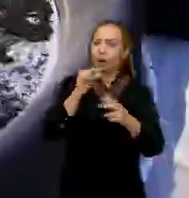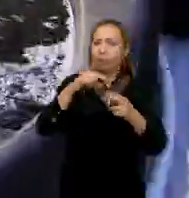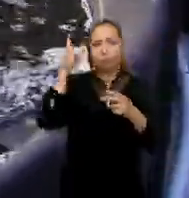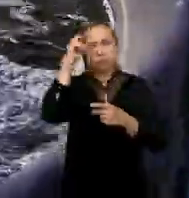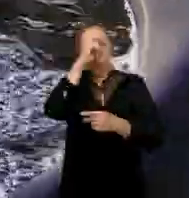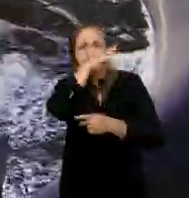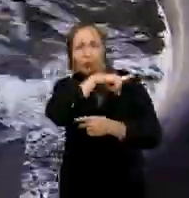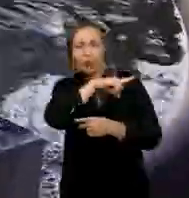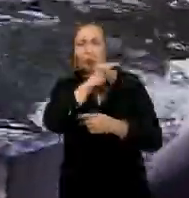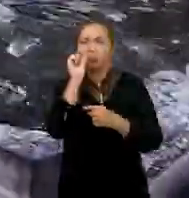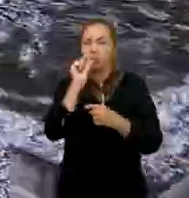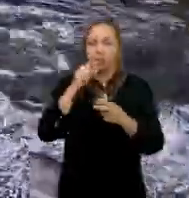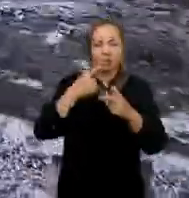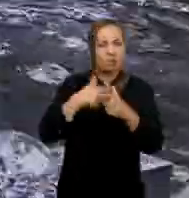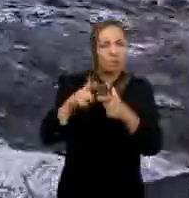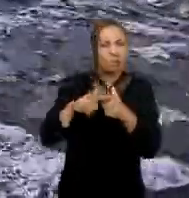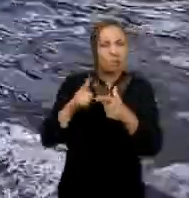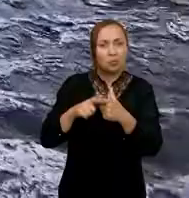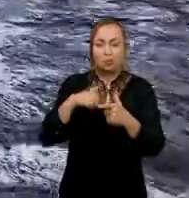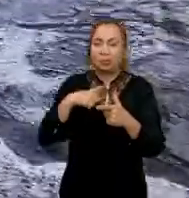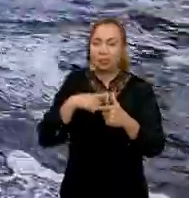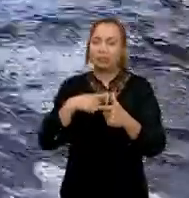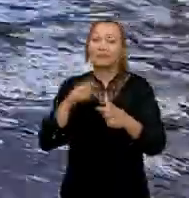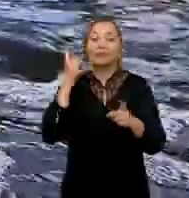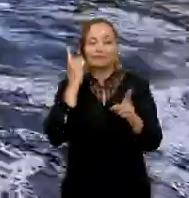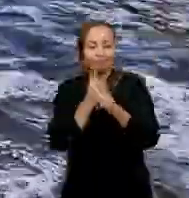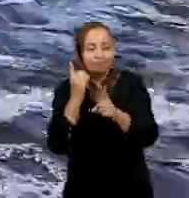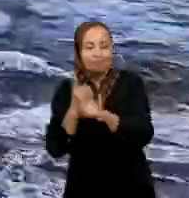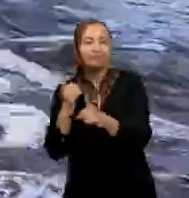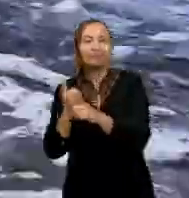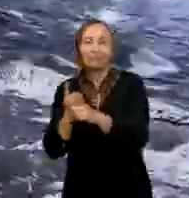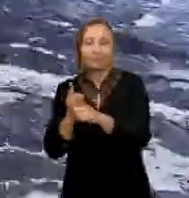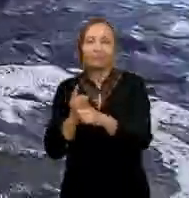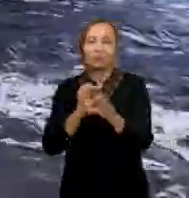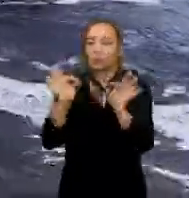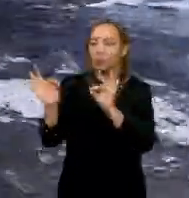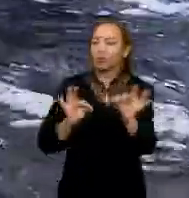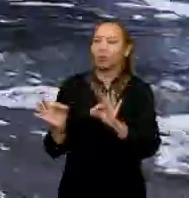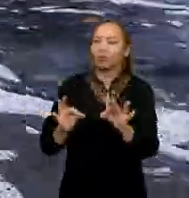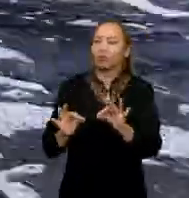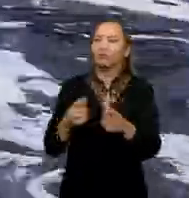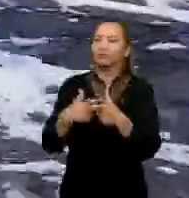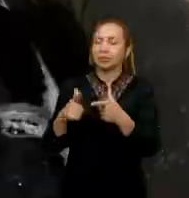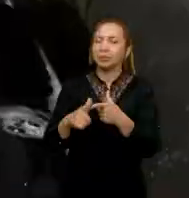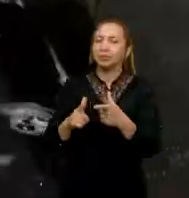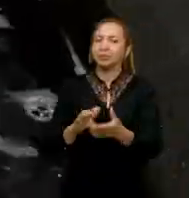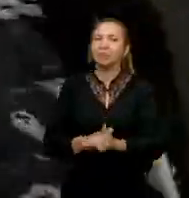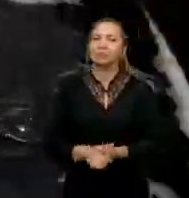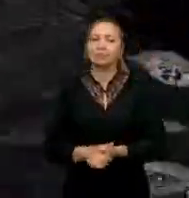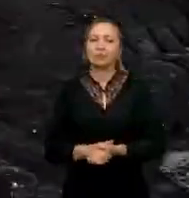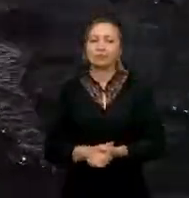dificuldades, né? Que a gente venha a ter, e eles vieram identificar e a corrigir esses defeitos.